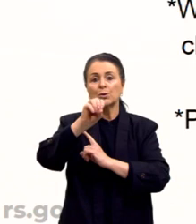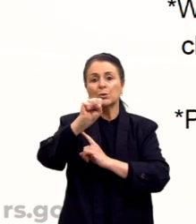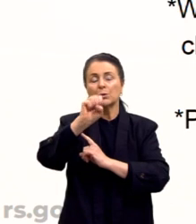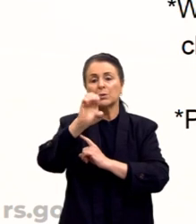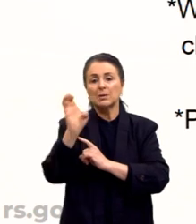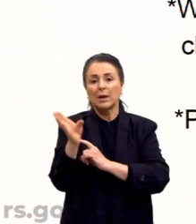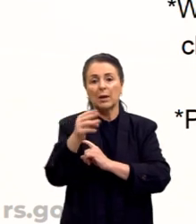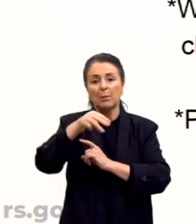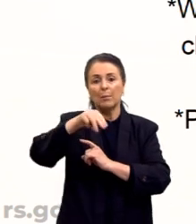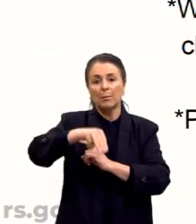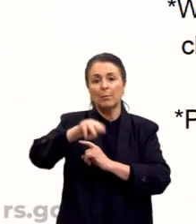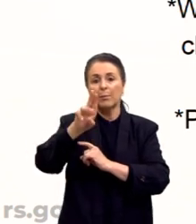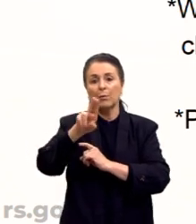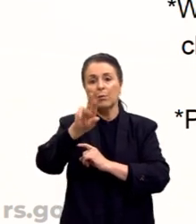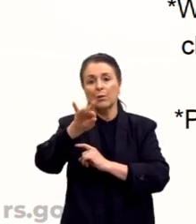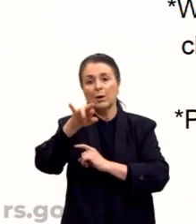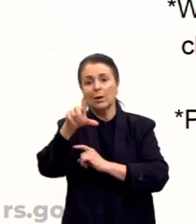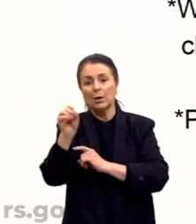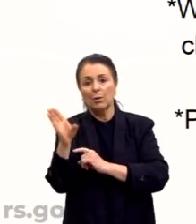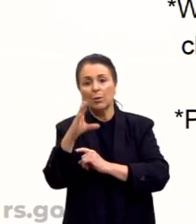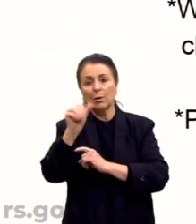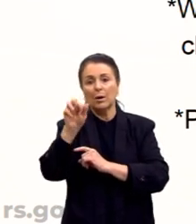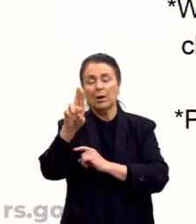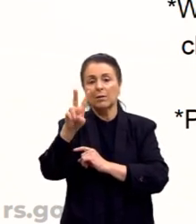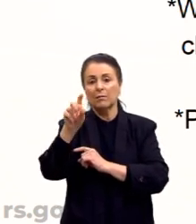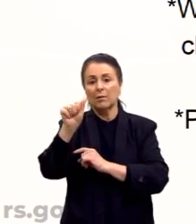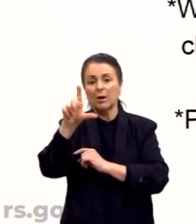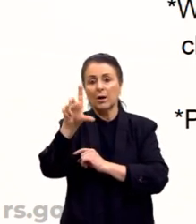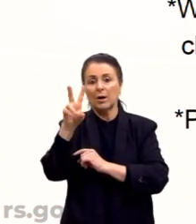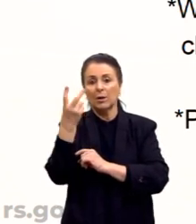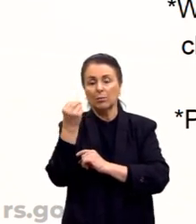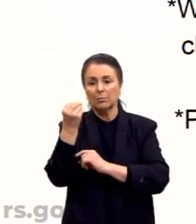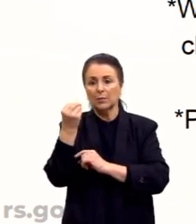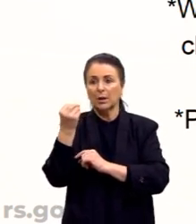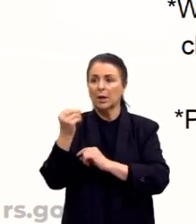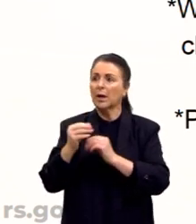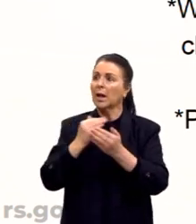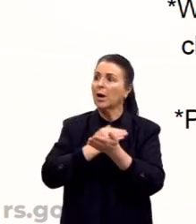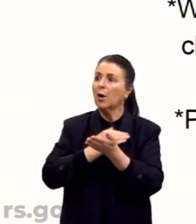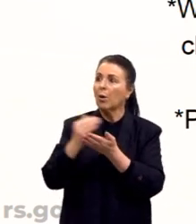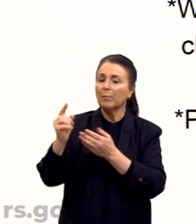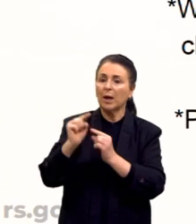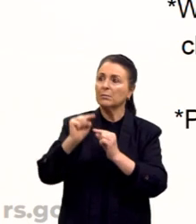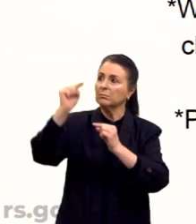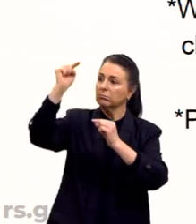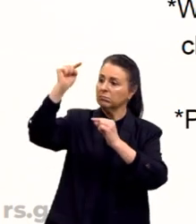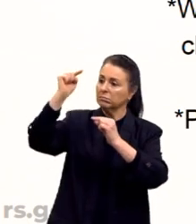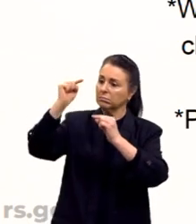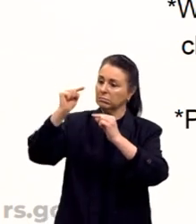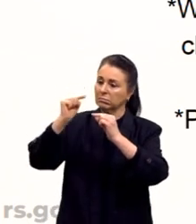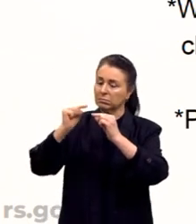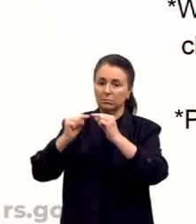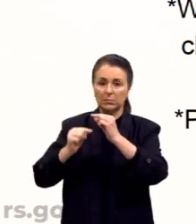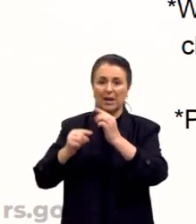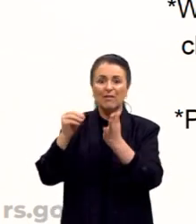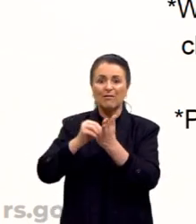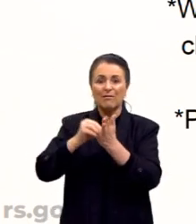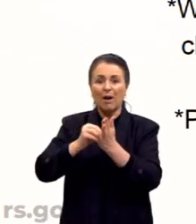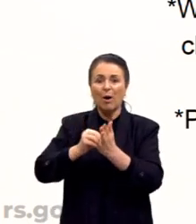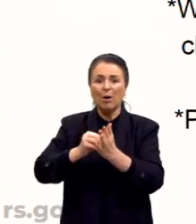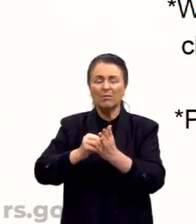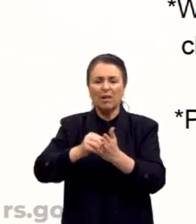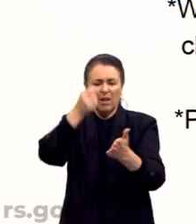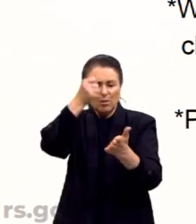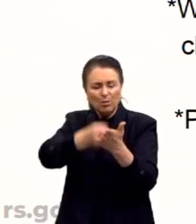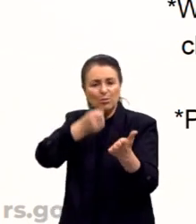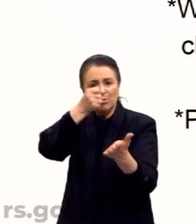o Brasil tem um dos problemas, que a concessão vem de cima para baixo. Nem sempre vem com reivindicações. portanto, é um